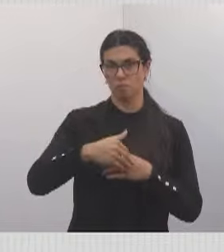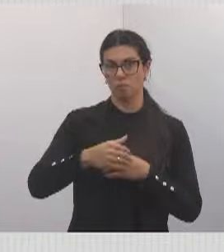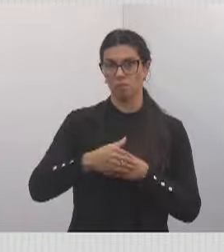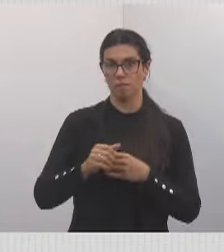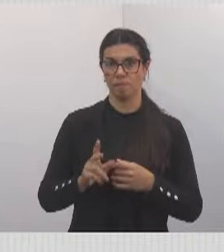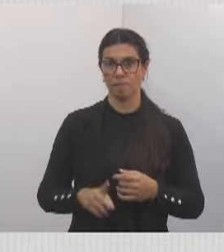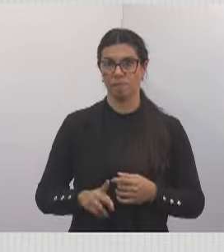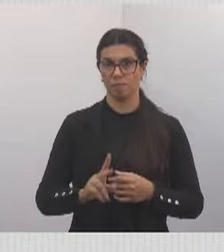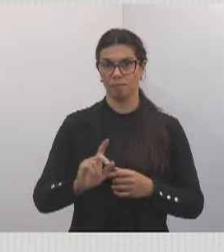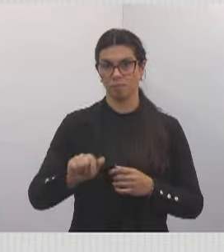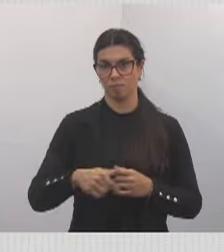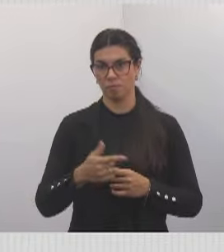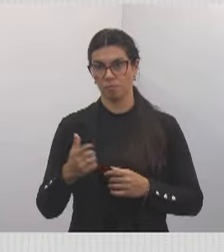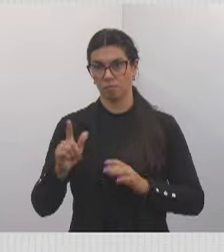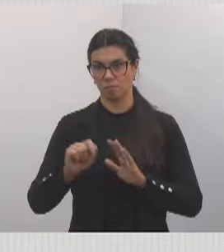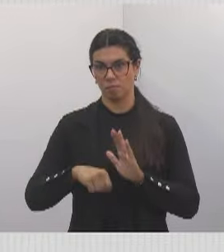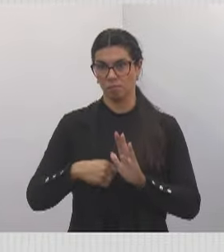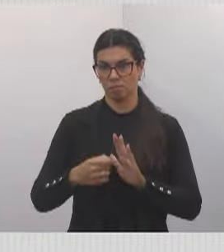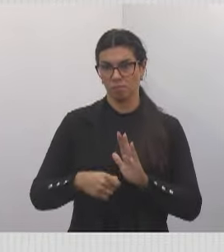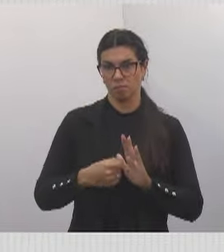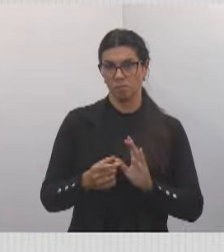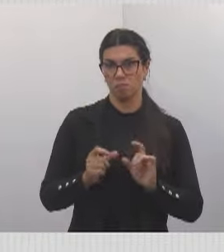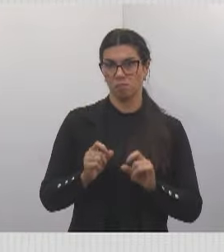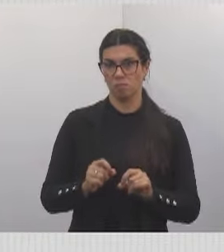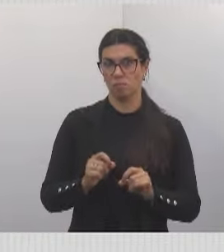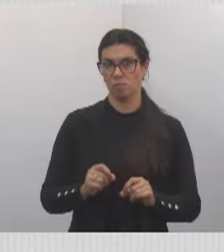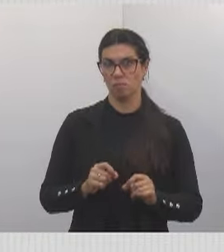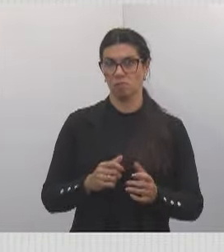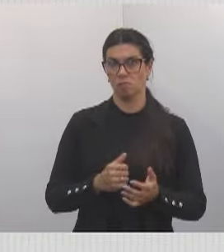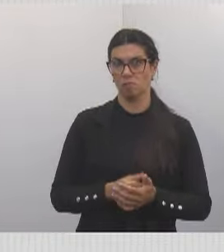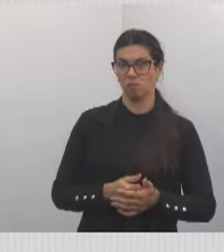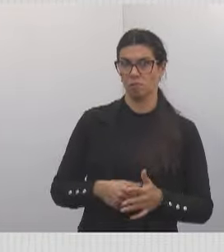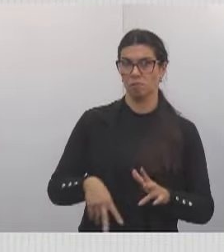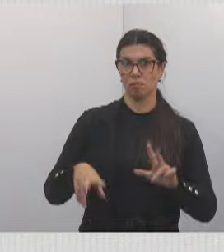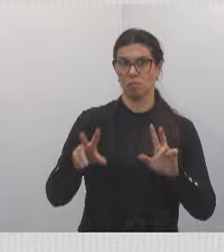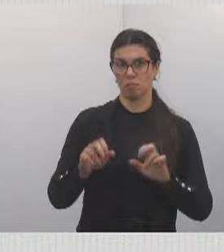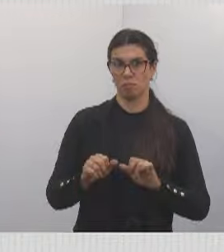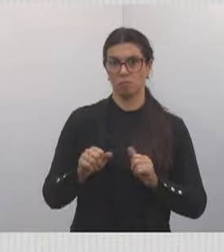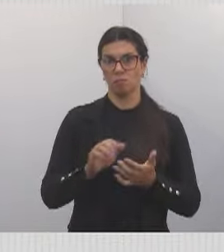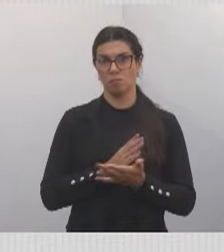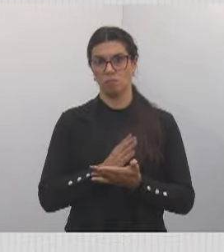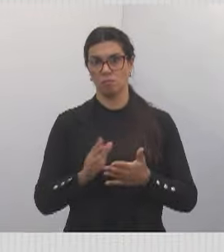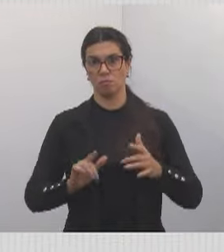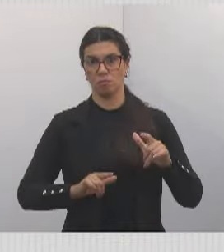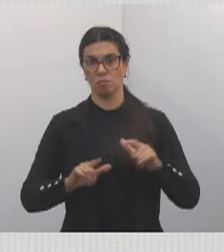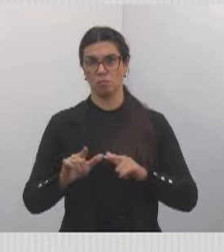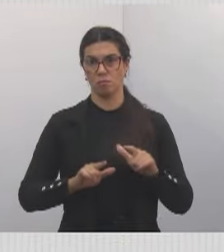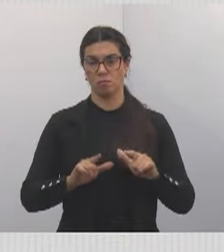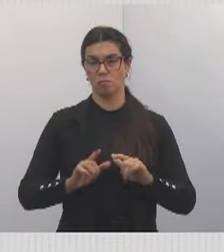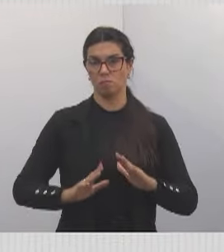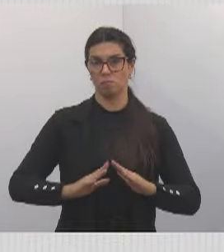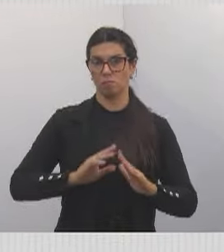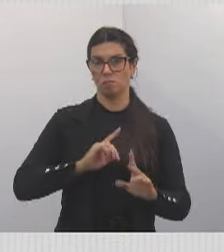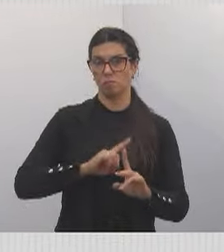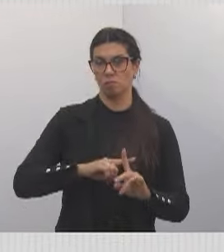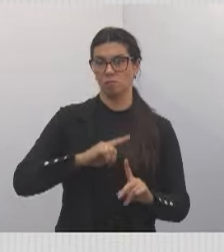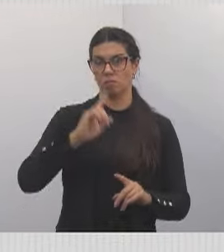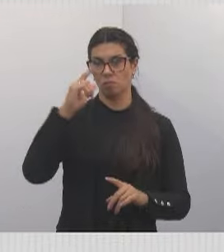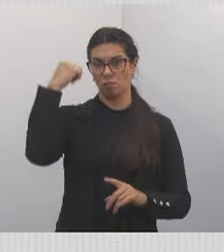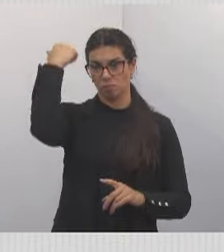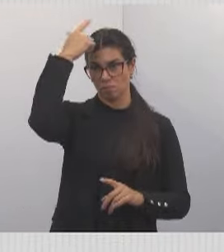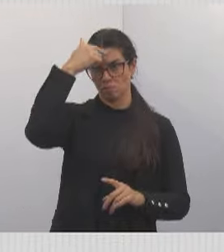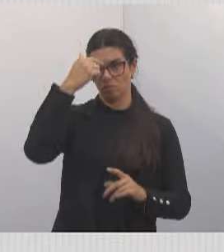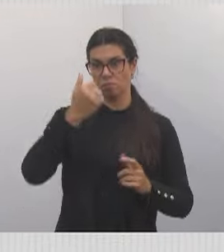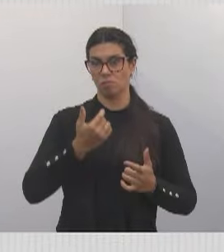No próximo slide, uma prestação de contas que nós fizemos lá na Paróquia Santa Cecília, a pedido do meu parco,